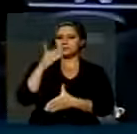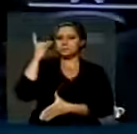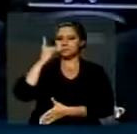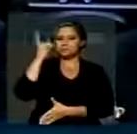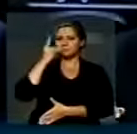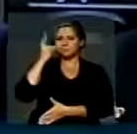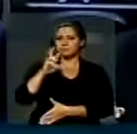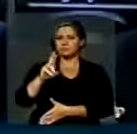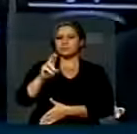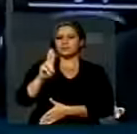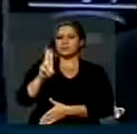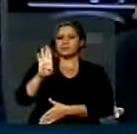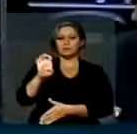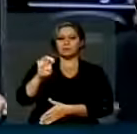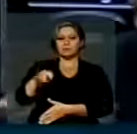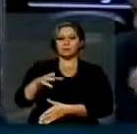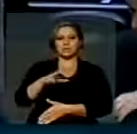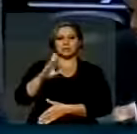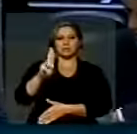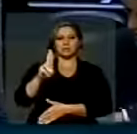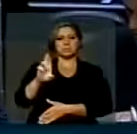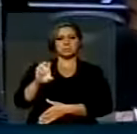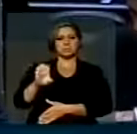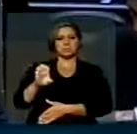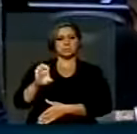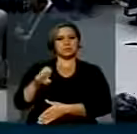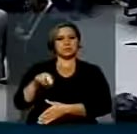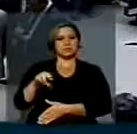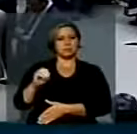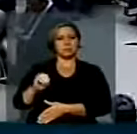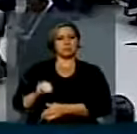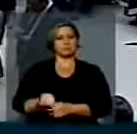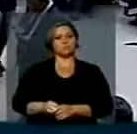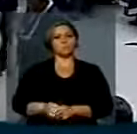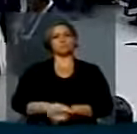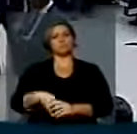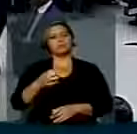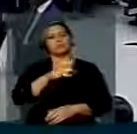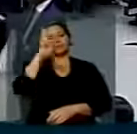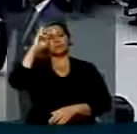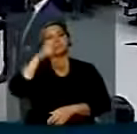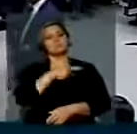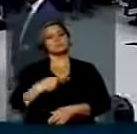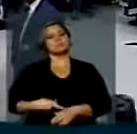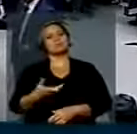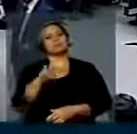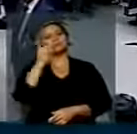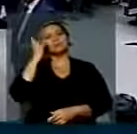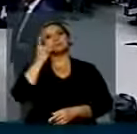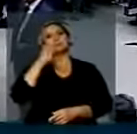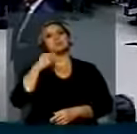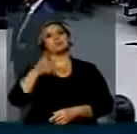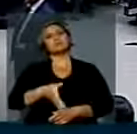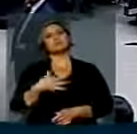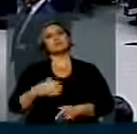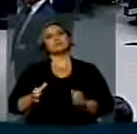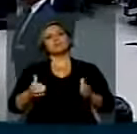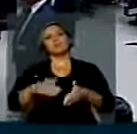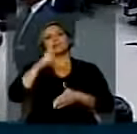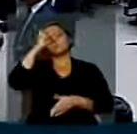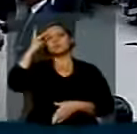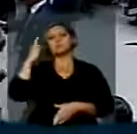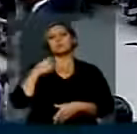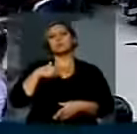Sr. Presidente, Srs. Deputados, nesse momento de comoção